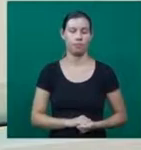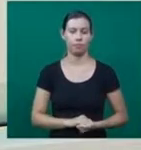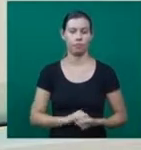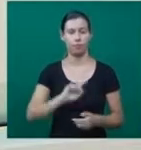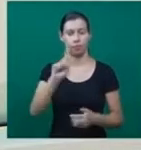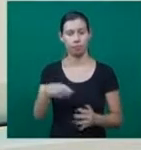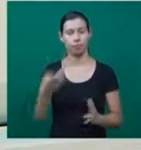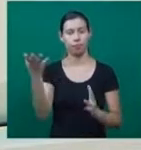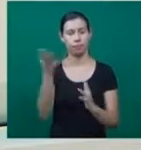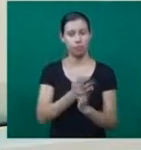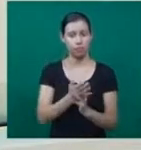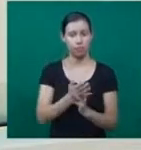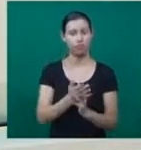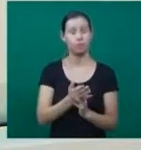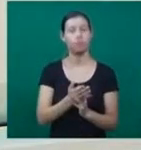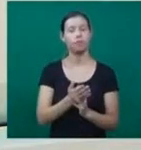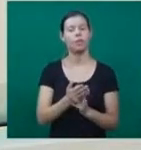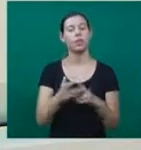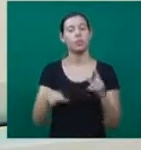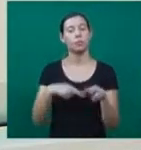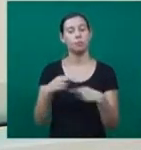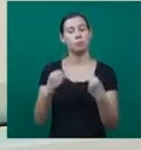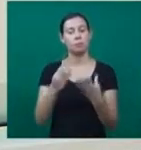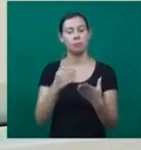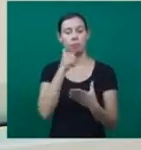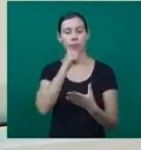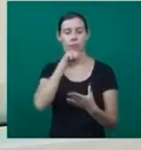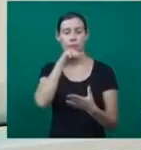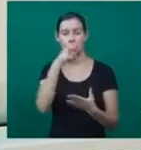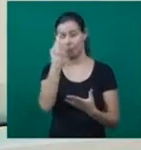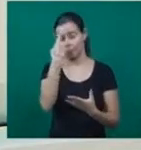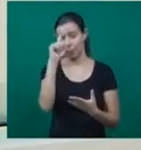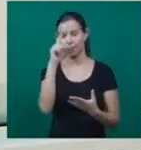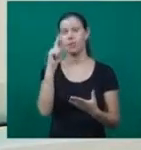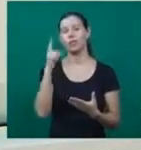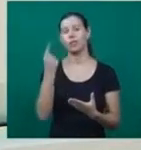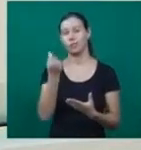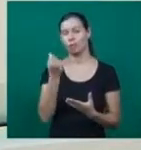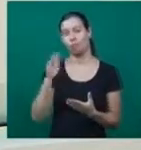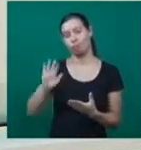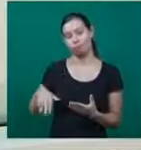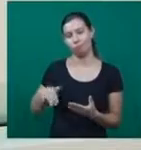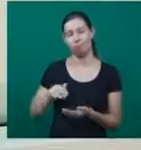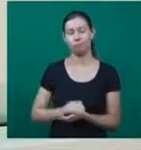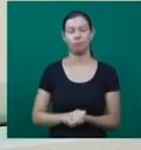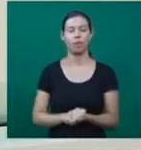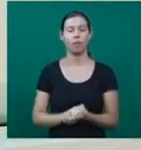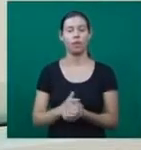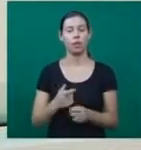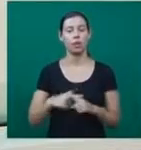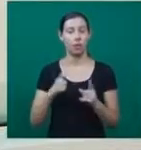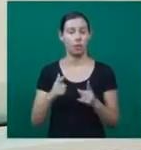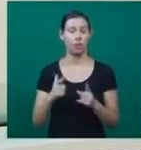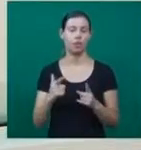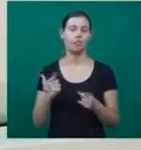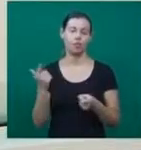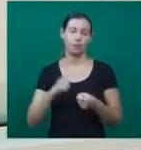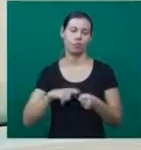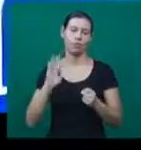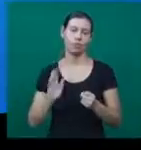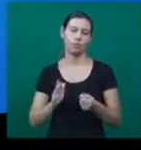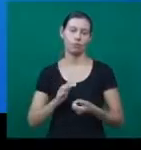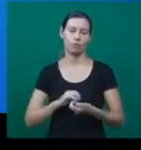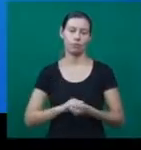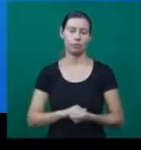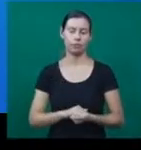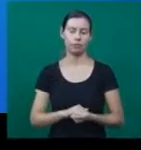E depois do intervalo, como garantir o presente das mães sendo criativo e gastando pouco. Tem muito mais do TV Notícias. Volta em um instante só. Até já.